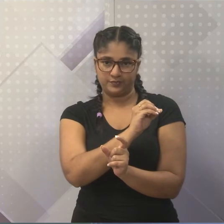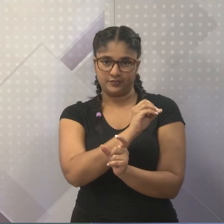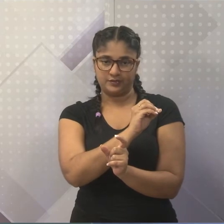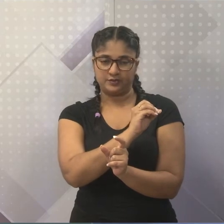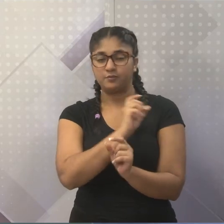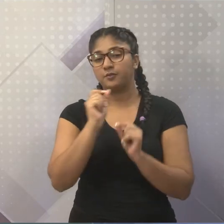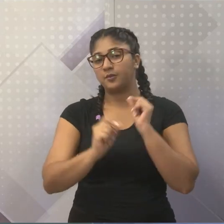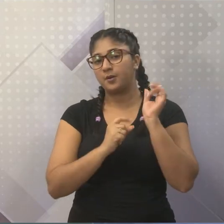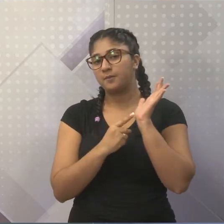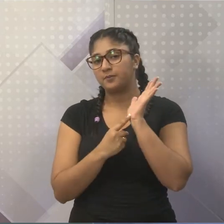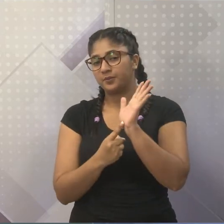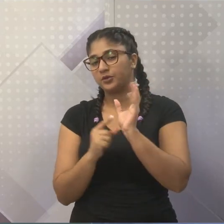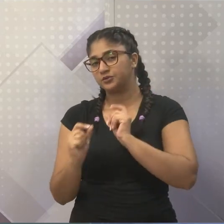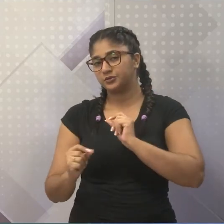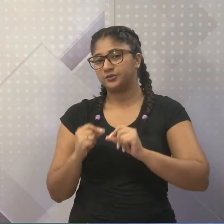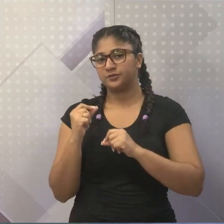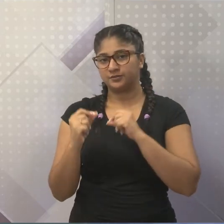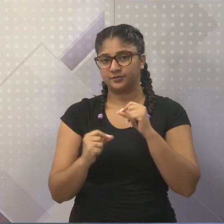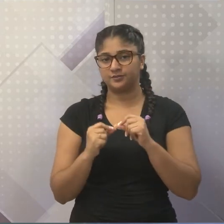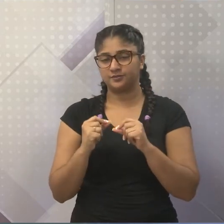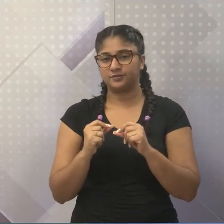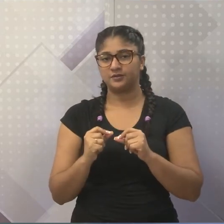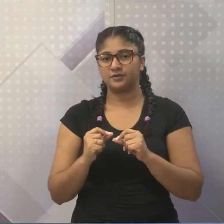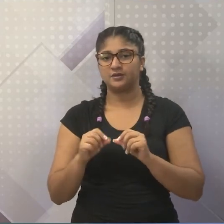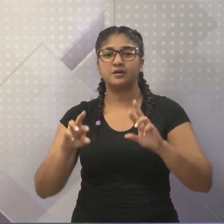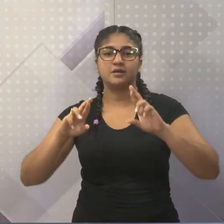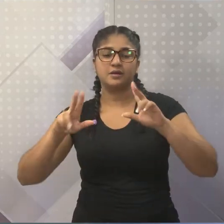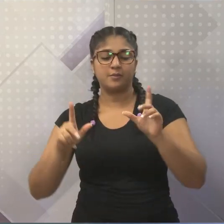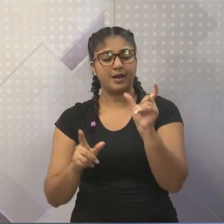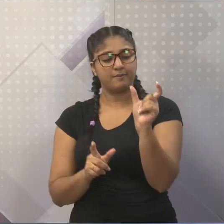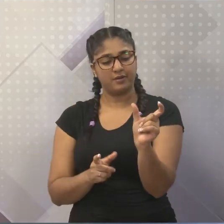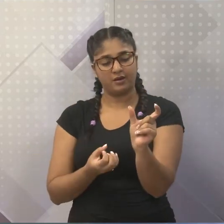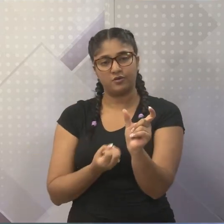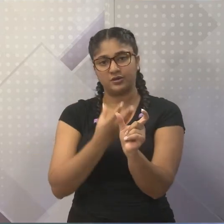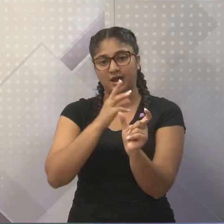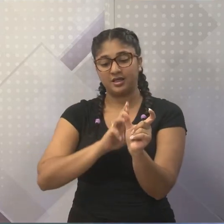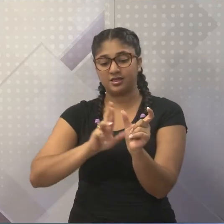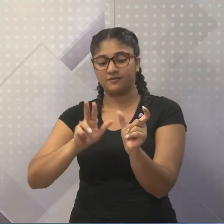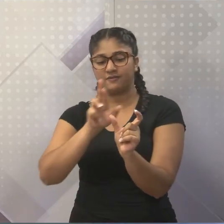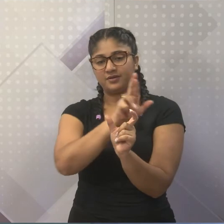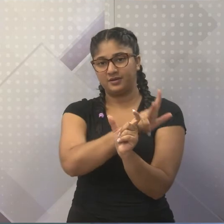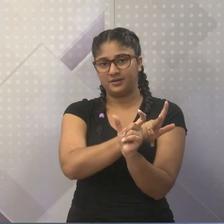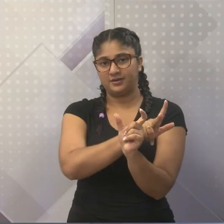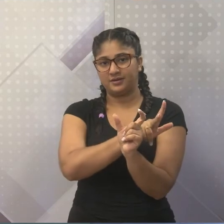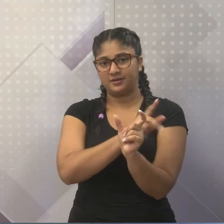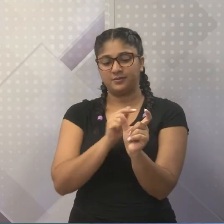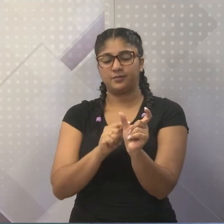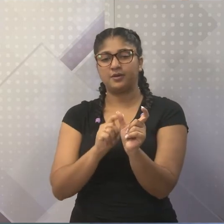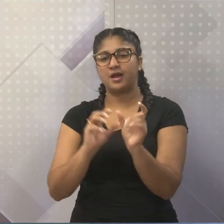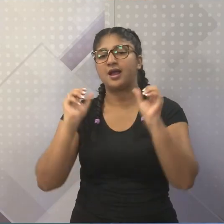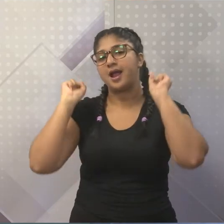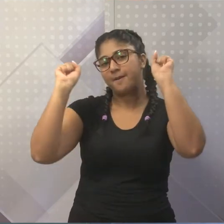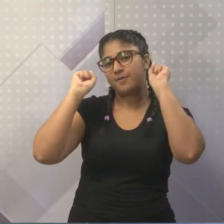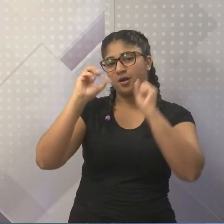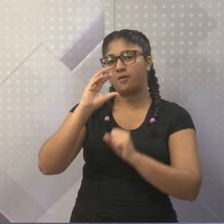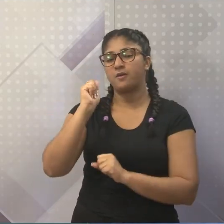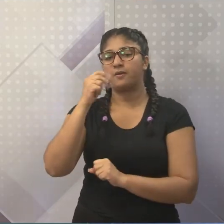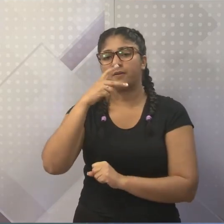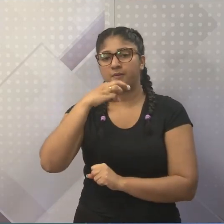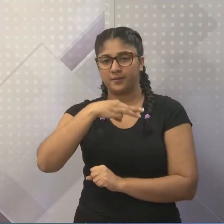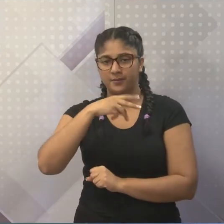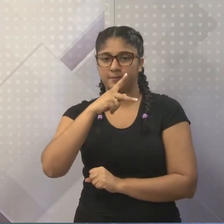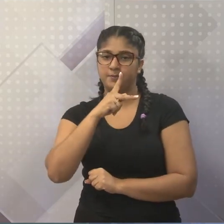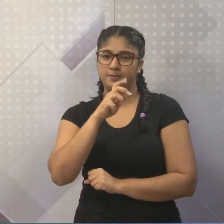denotação, conotação distinta da palavra original. Porque campeão é uma palavra normal,